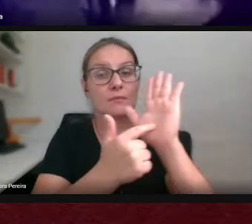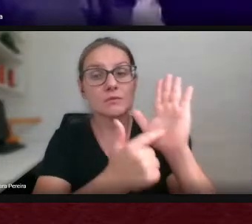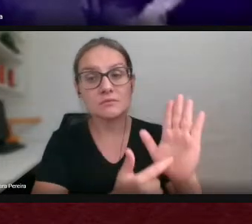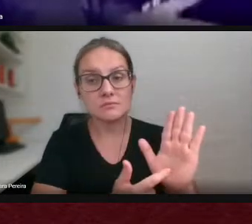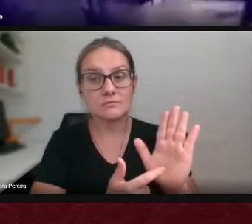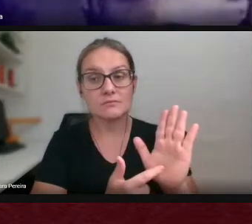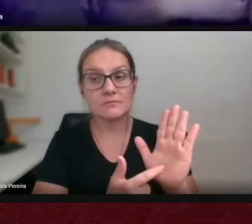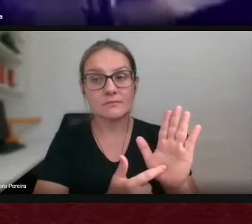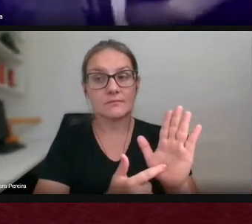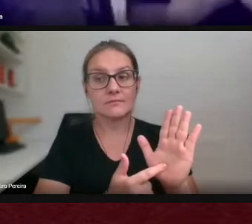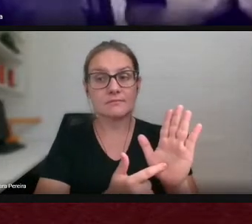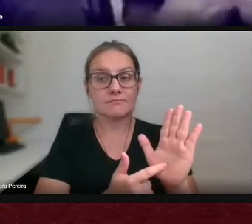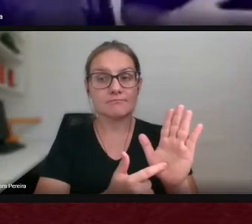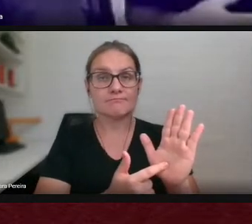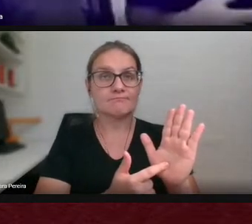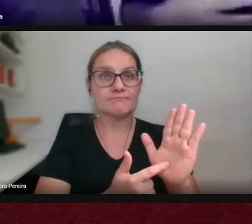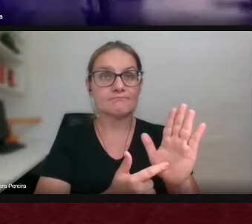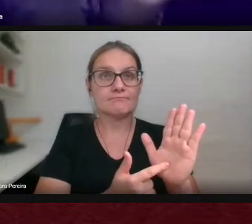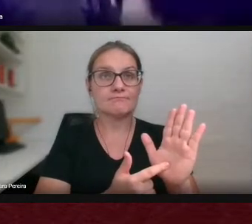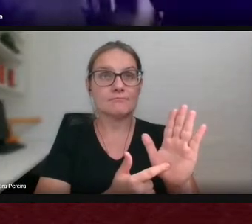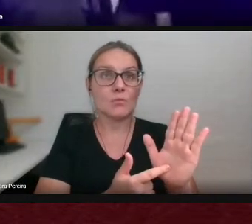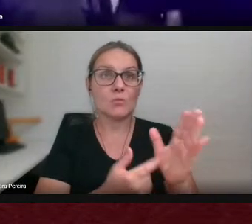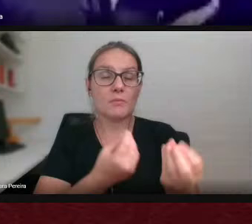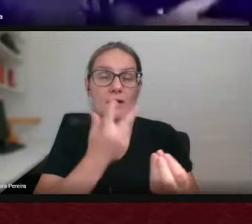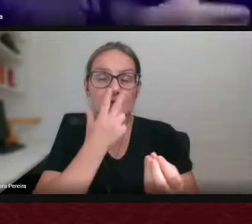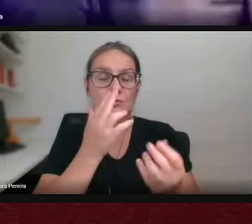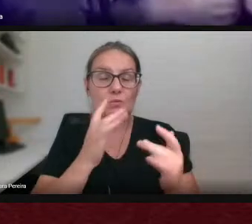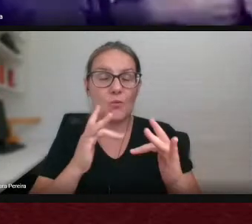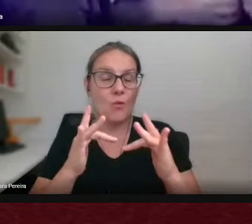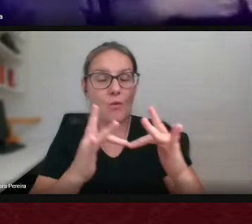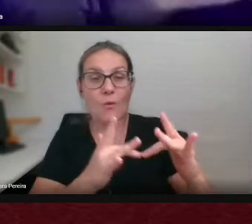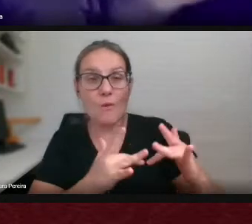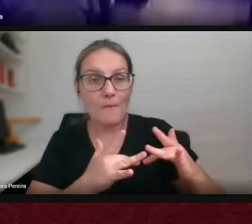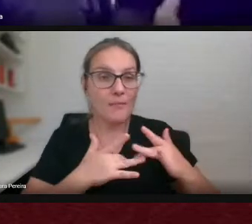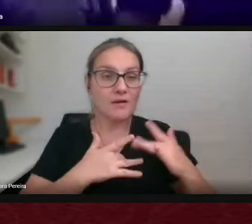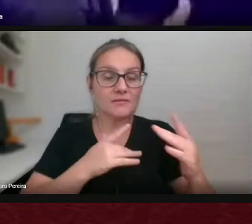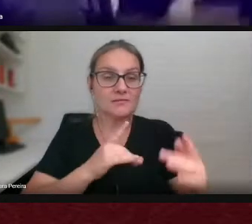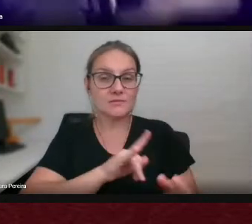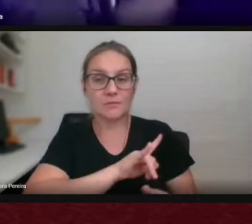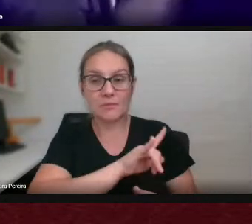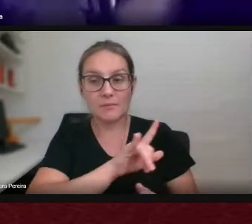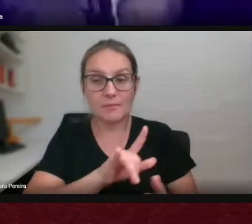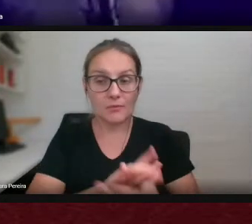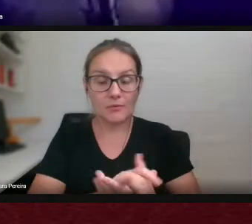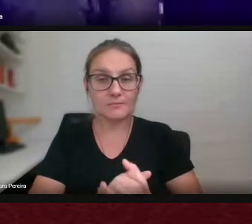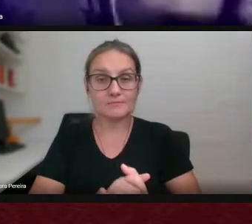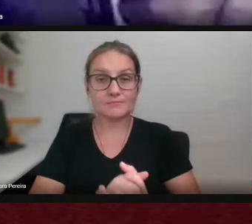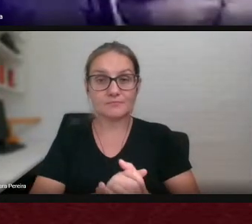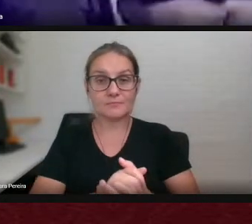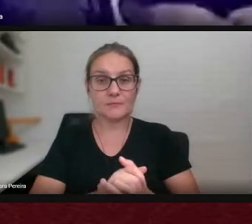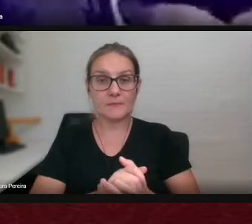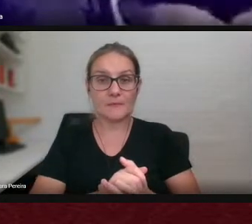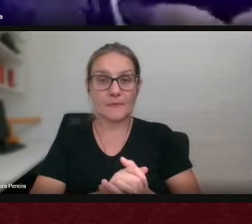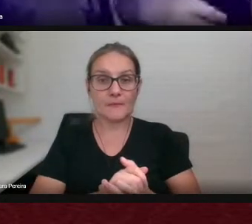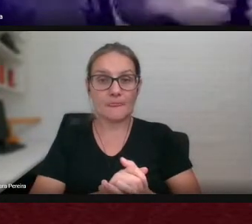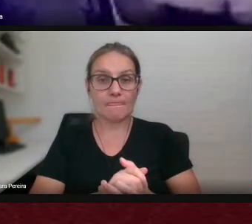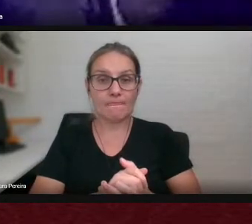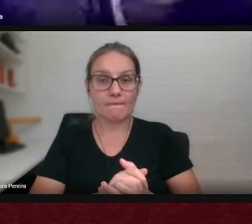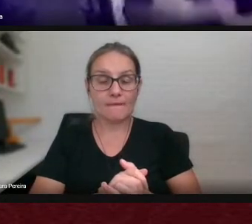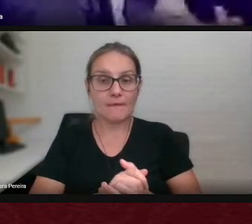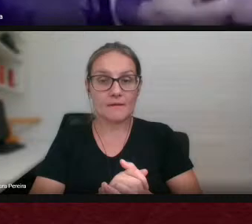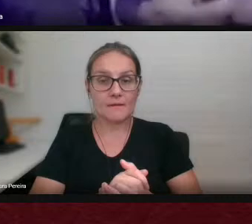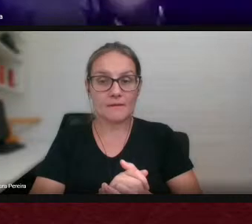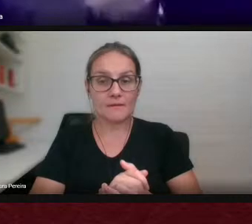como como como romance procurou dar novo formato para a poesia como a